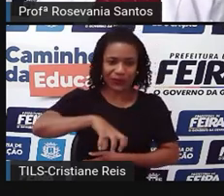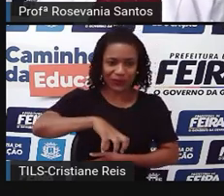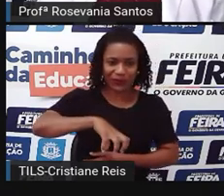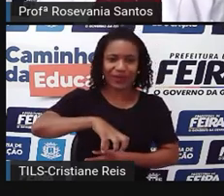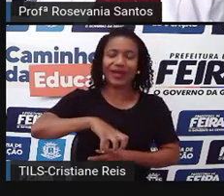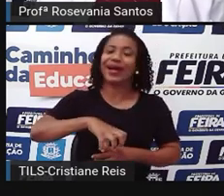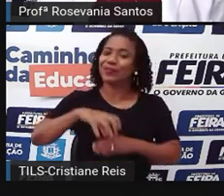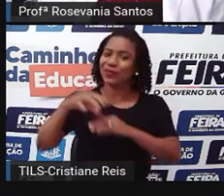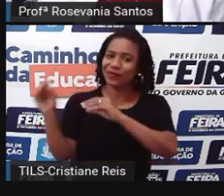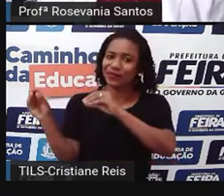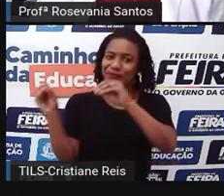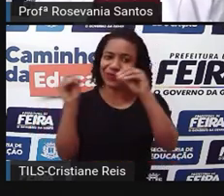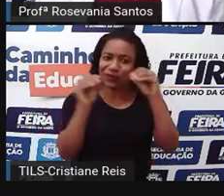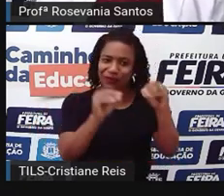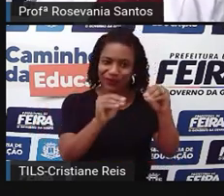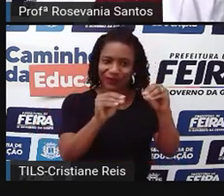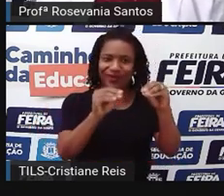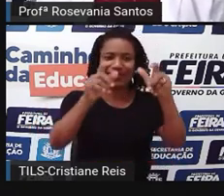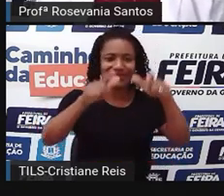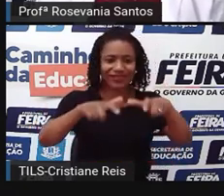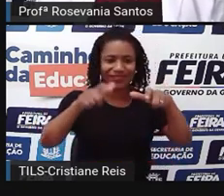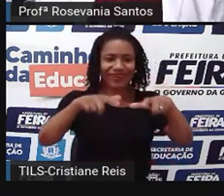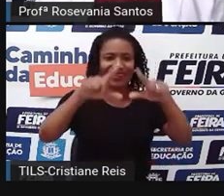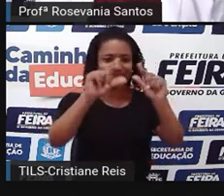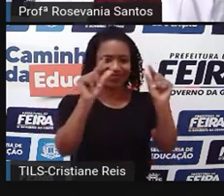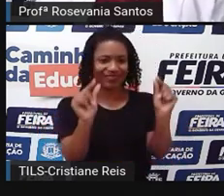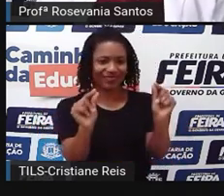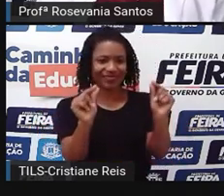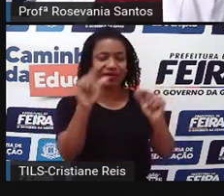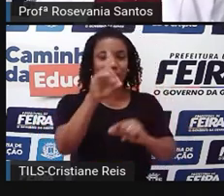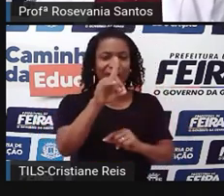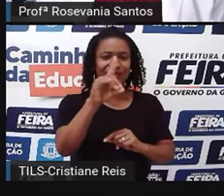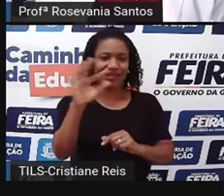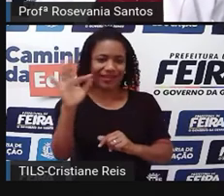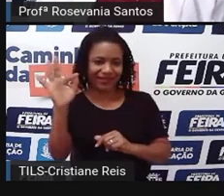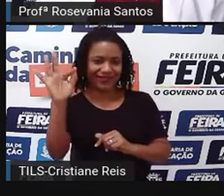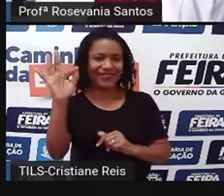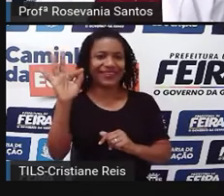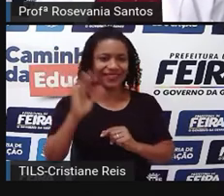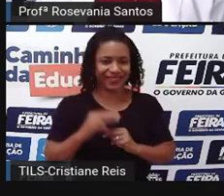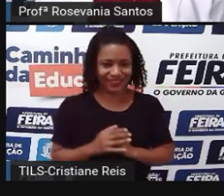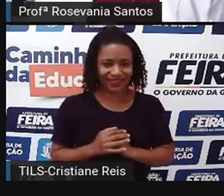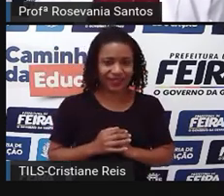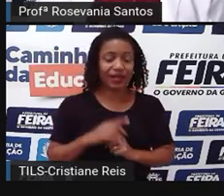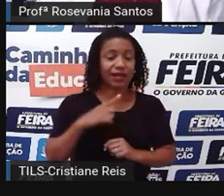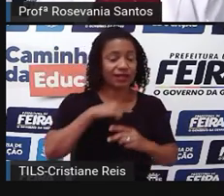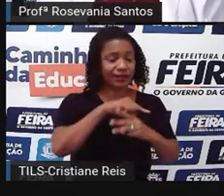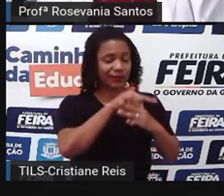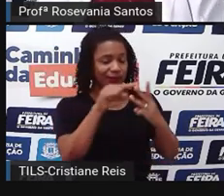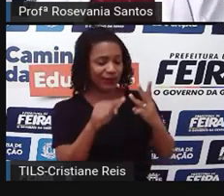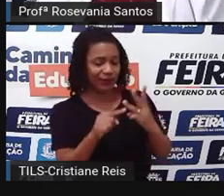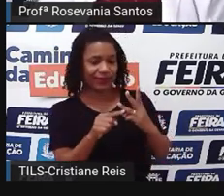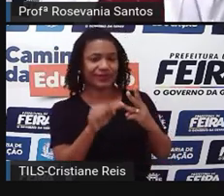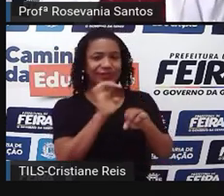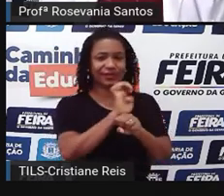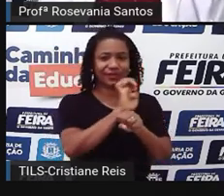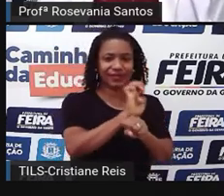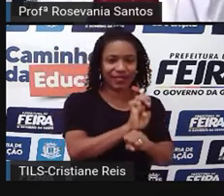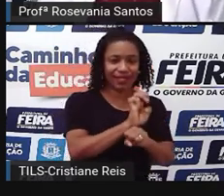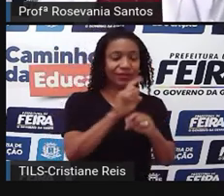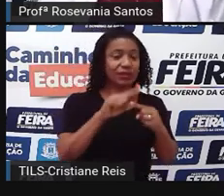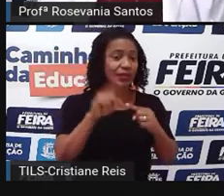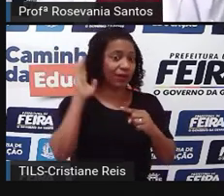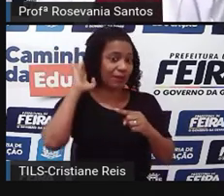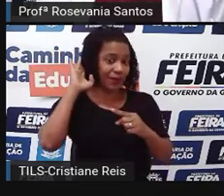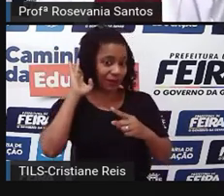aqui nessa região centro-oeste. Então, tem três estados, que é Mato Grosso, Mato Grosso do Sul e